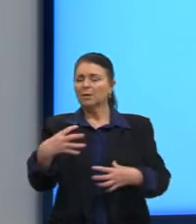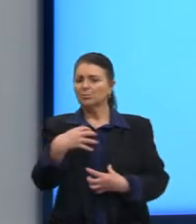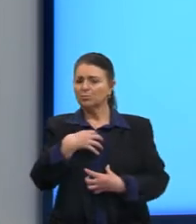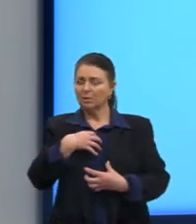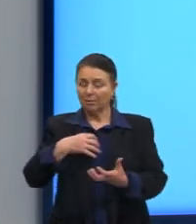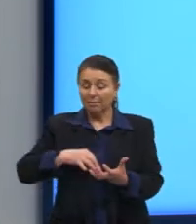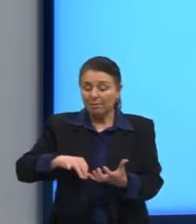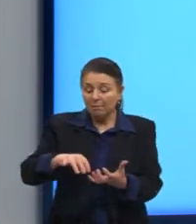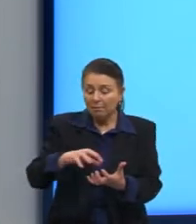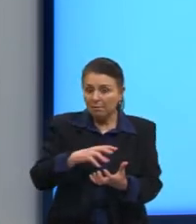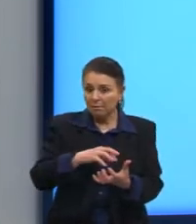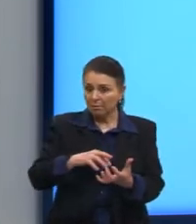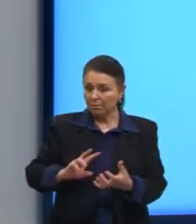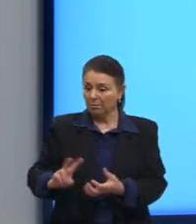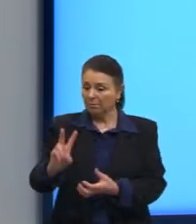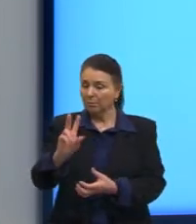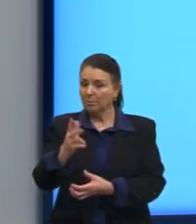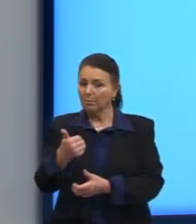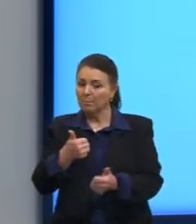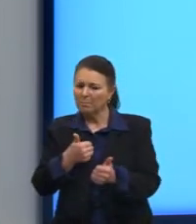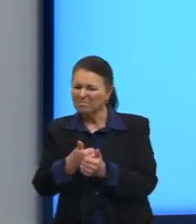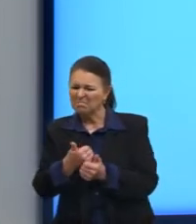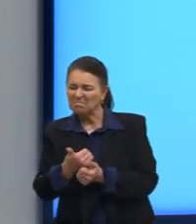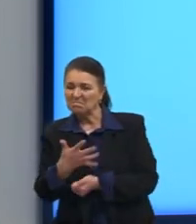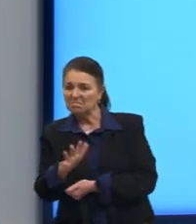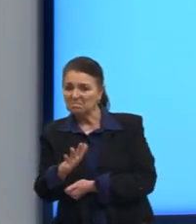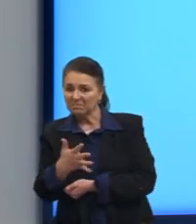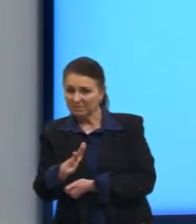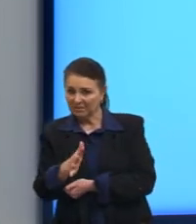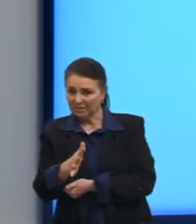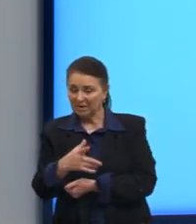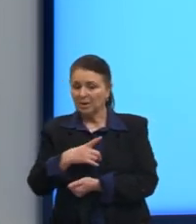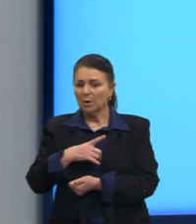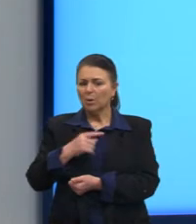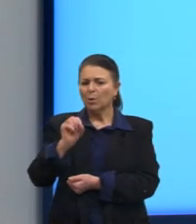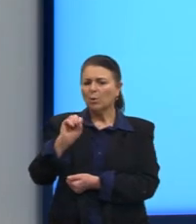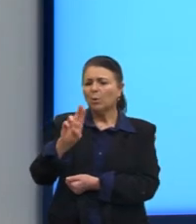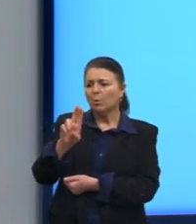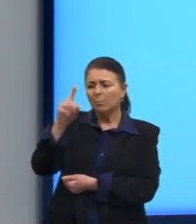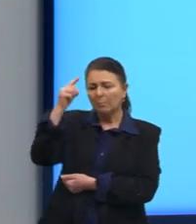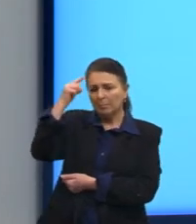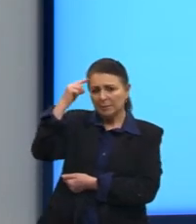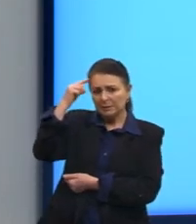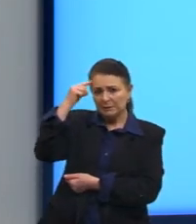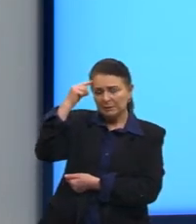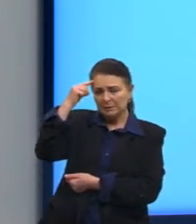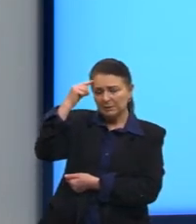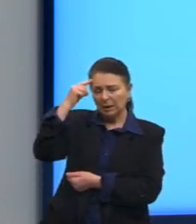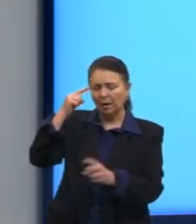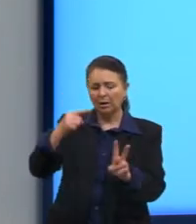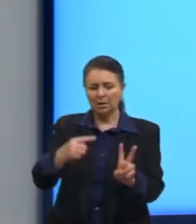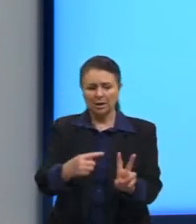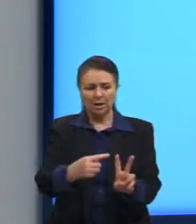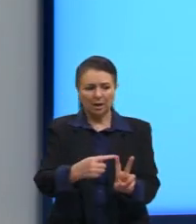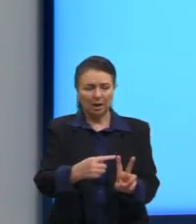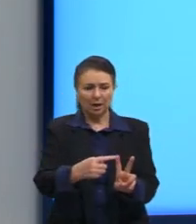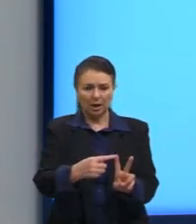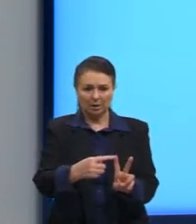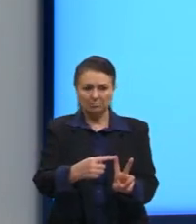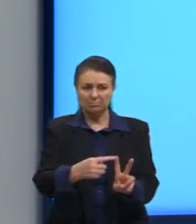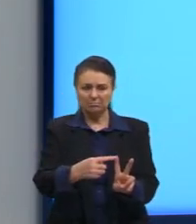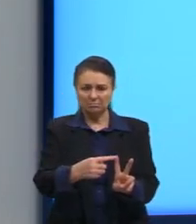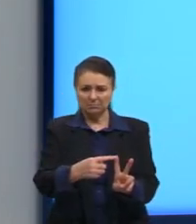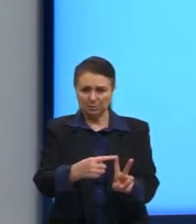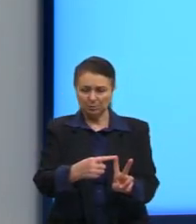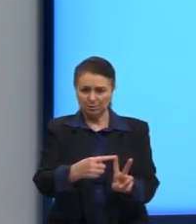calcular, né? O valor aproximado, ou até nós podemos pensar nas raízes que nós conhecemos,